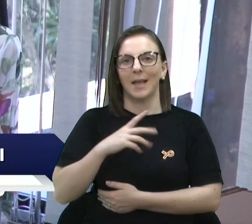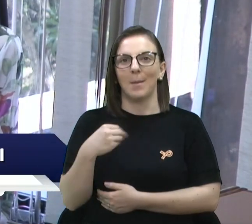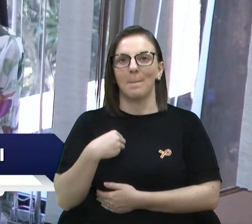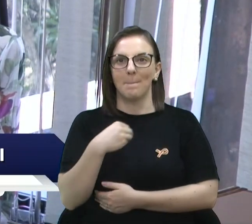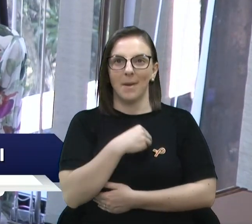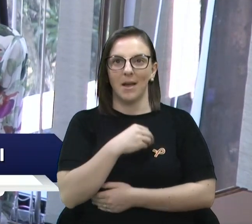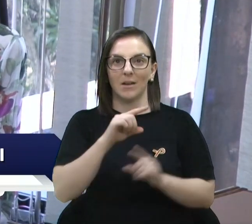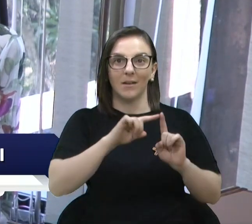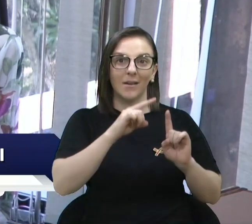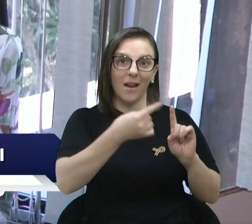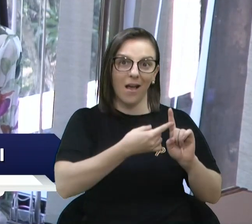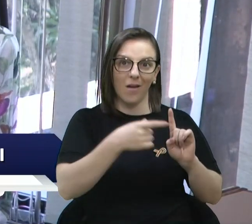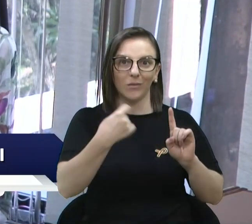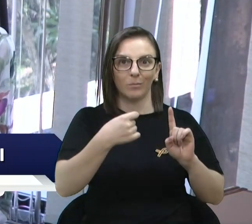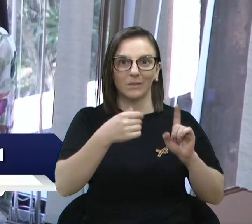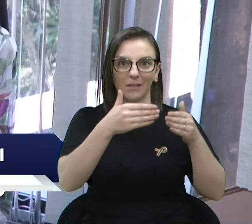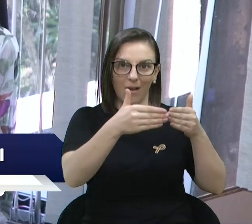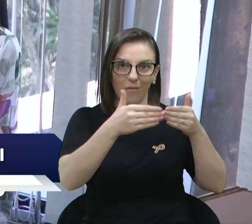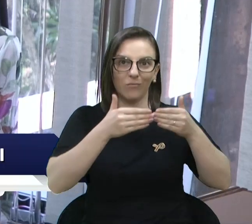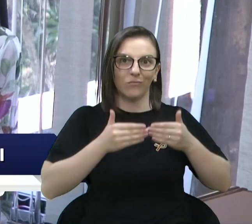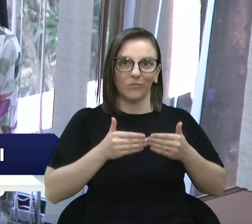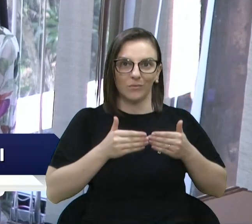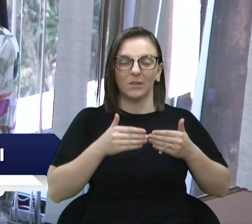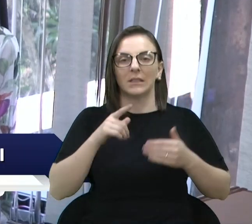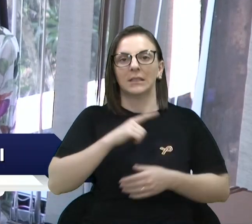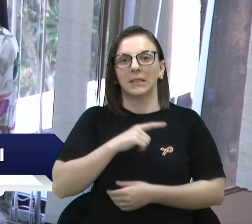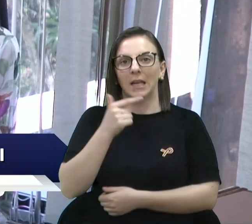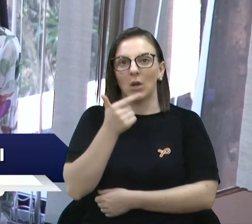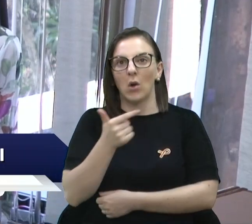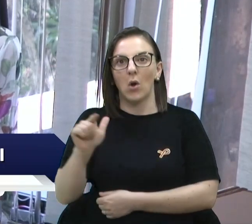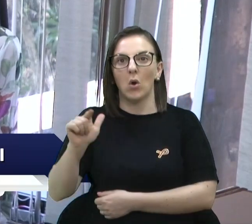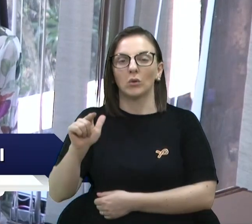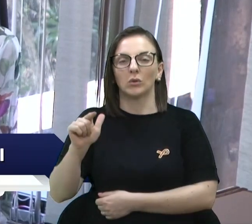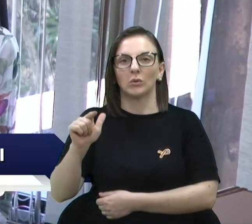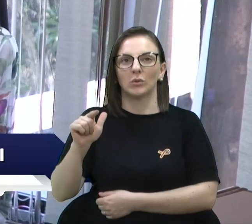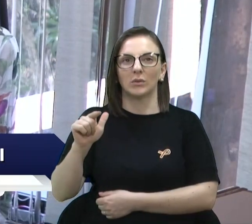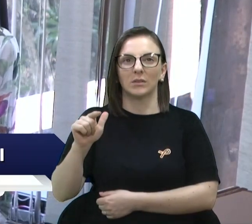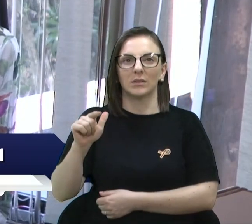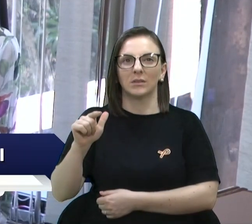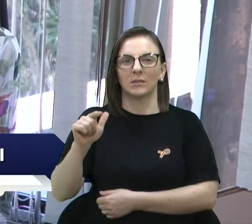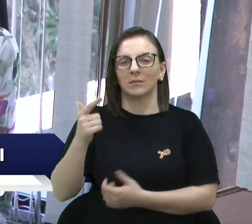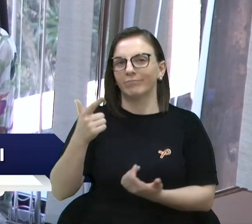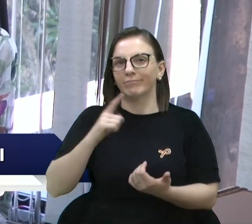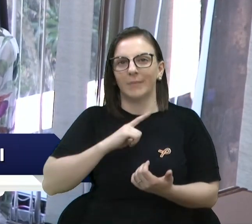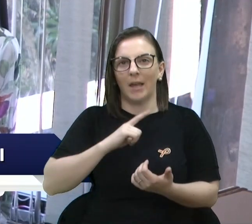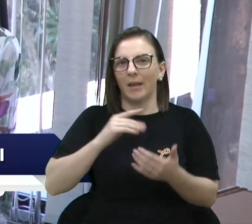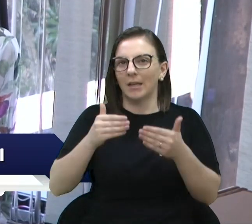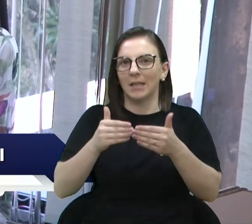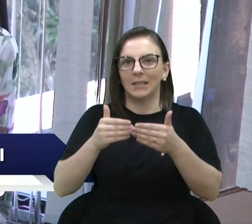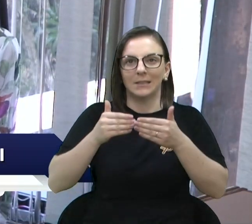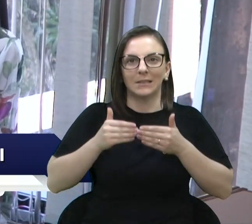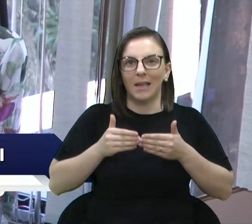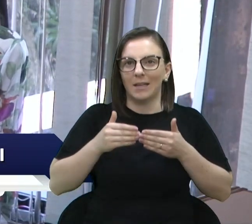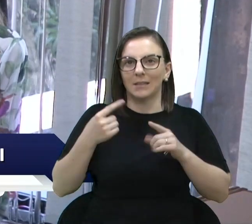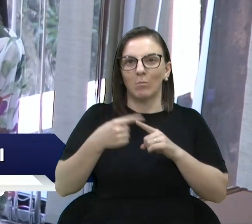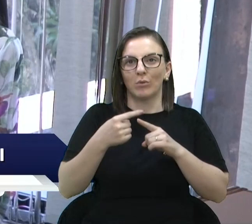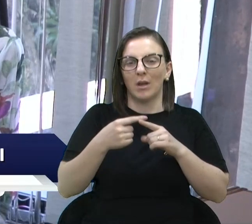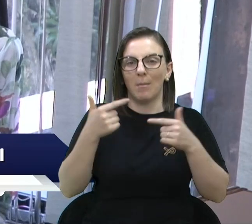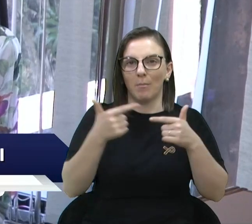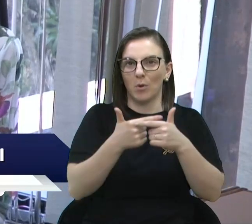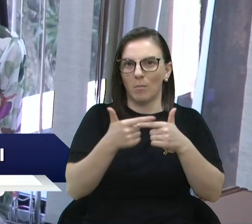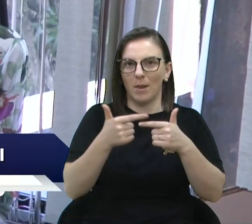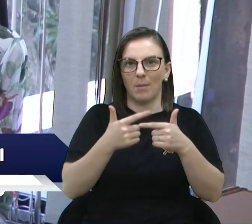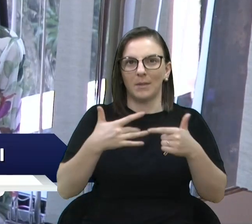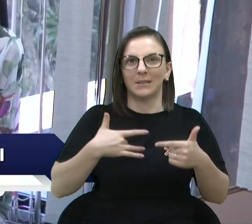afastadas do seu trabalho. Outros tantos que acabam tendo licenças em função de saúde, licenças